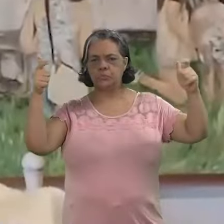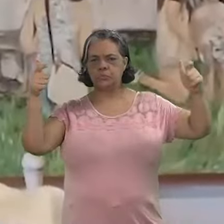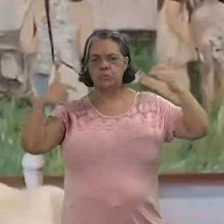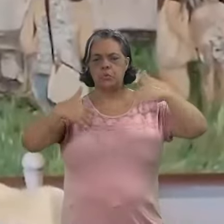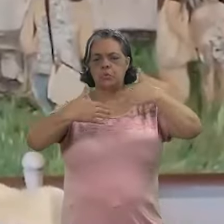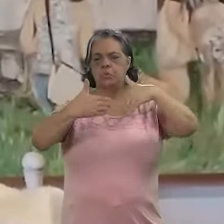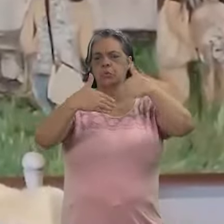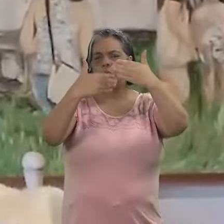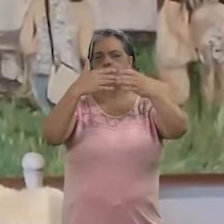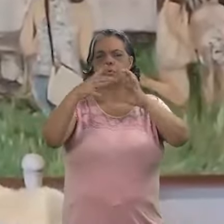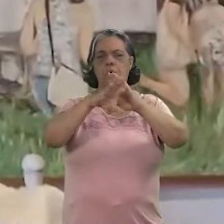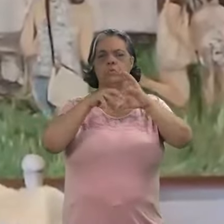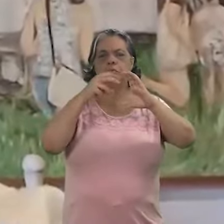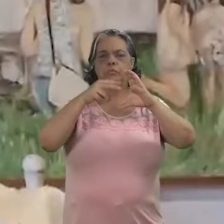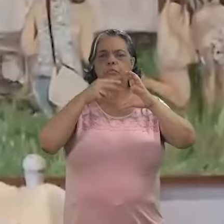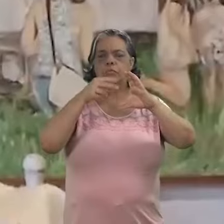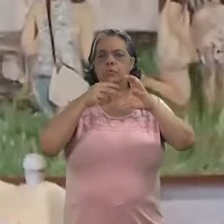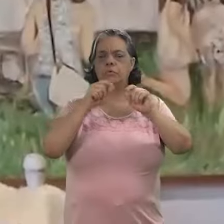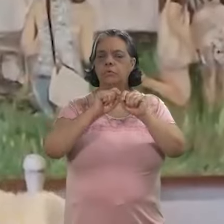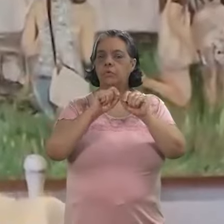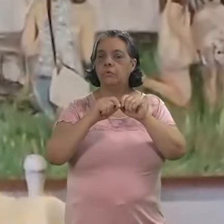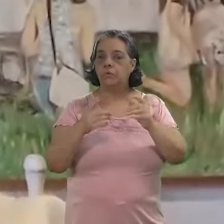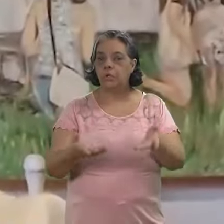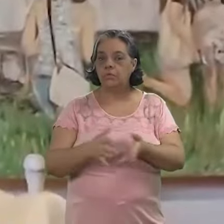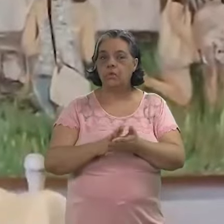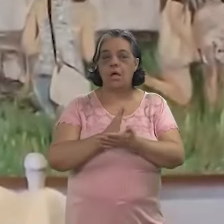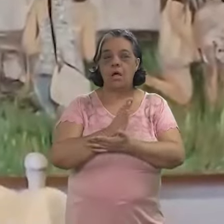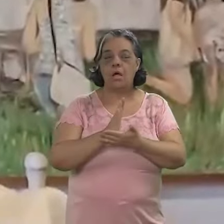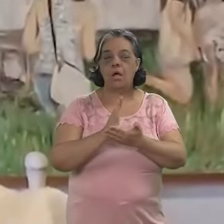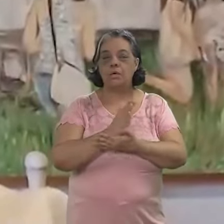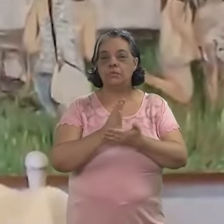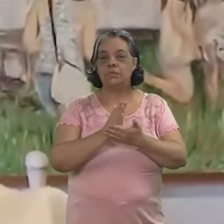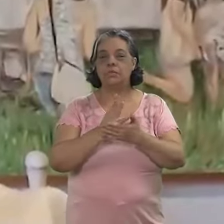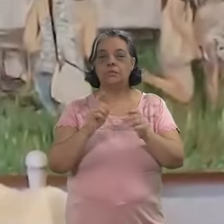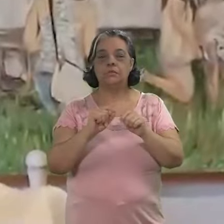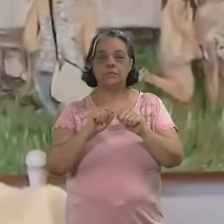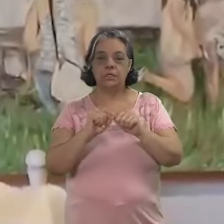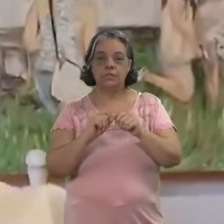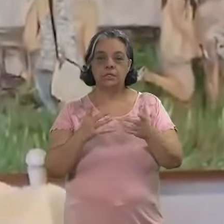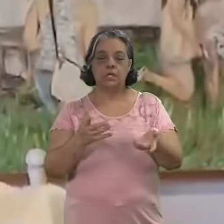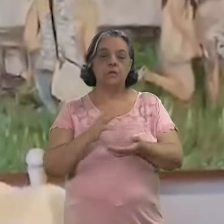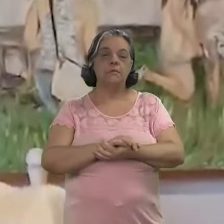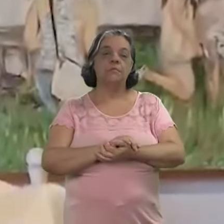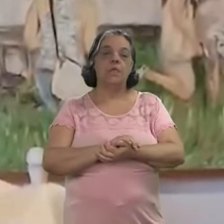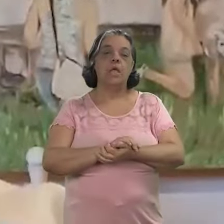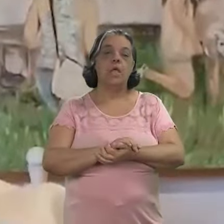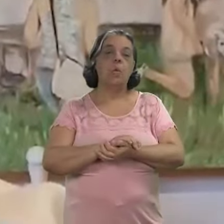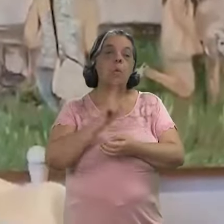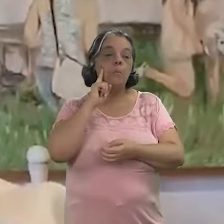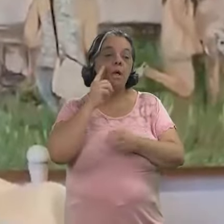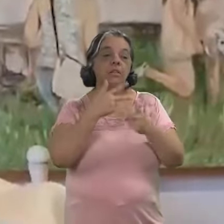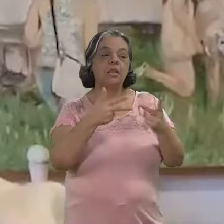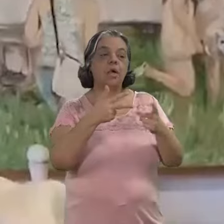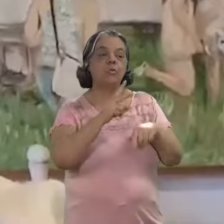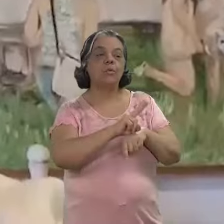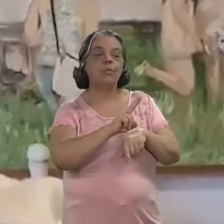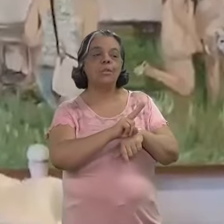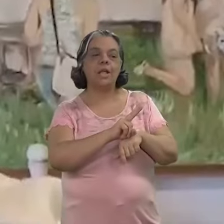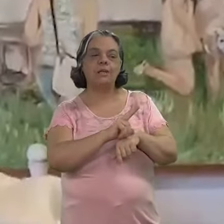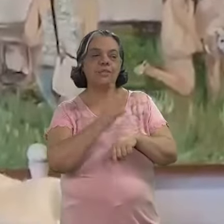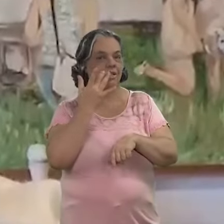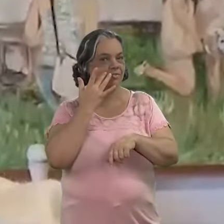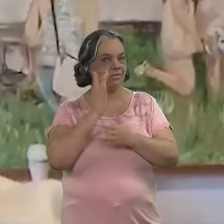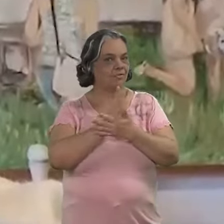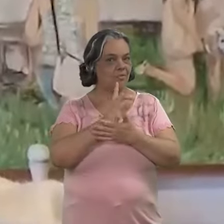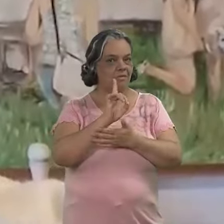quantidade de produções audiovisuais que é feita? Às vezes a gente bota na internet e tem a ilusão de que ali o material está preservado mas não é